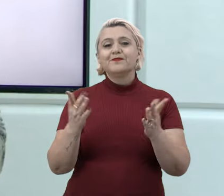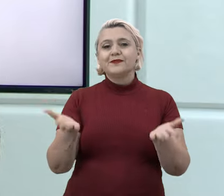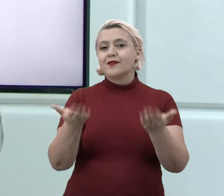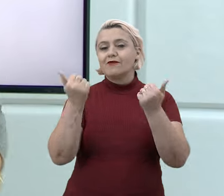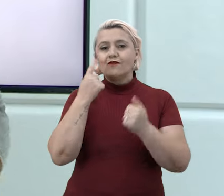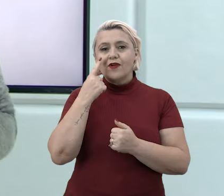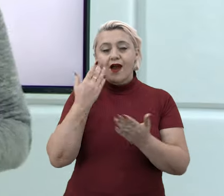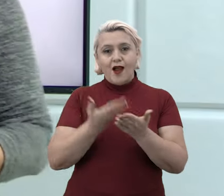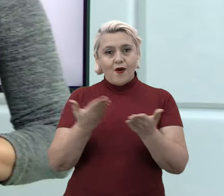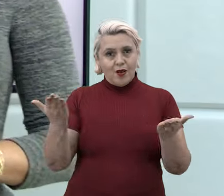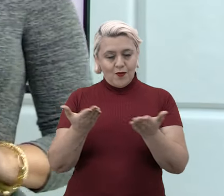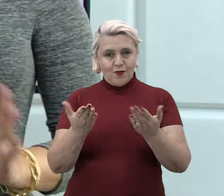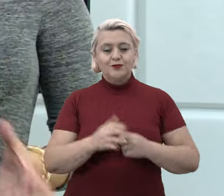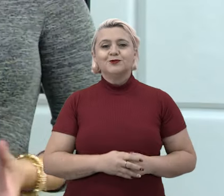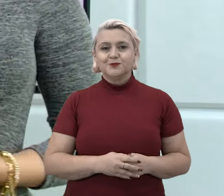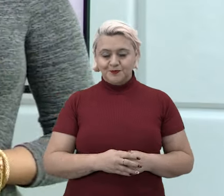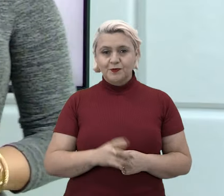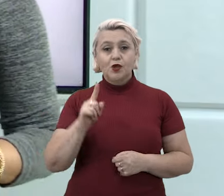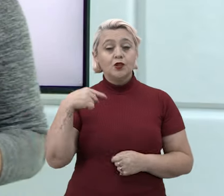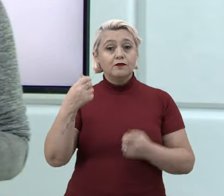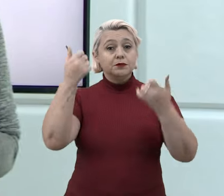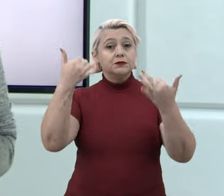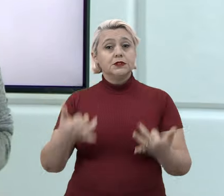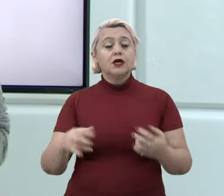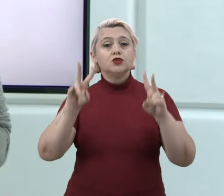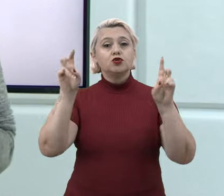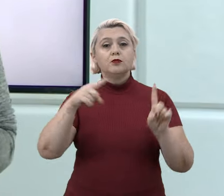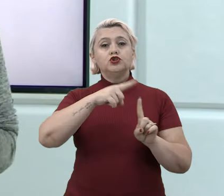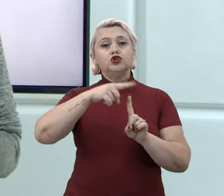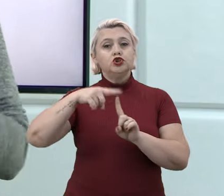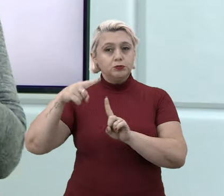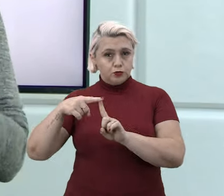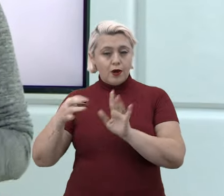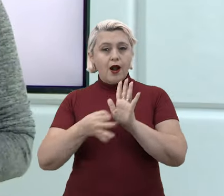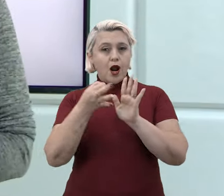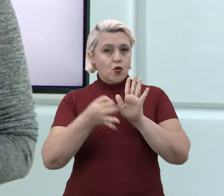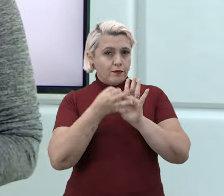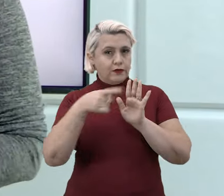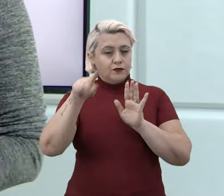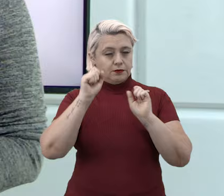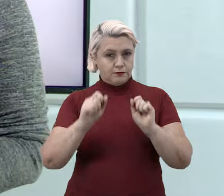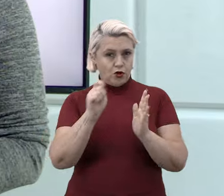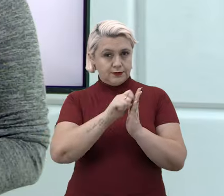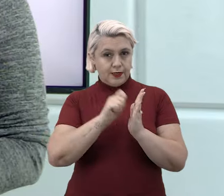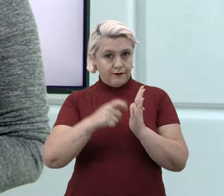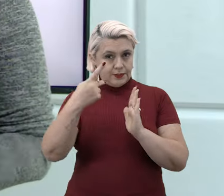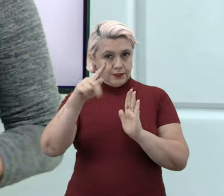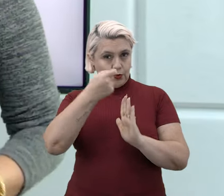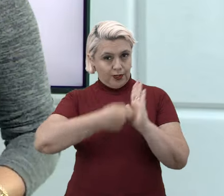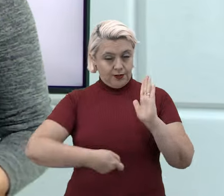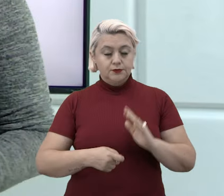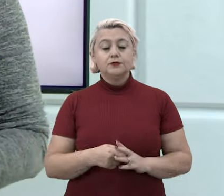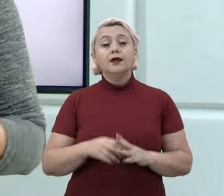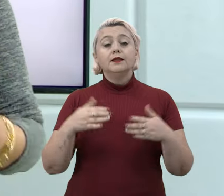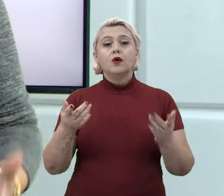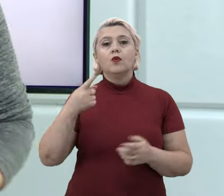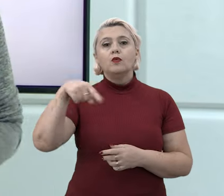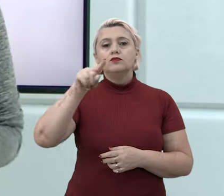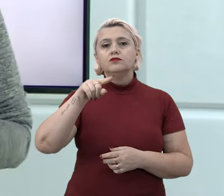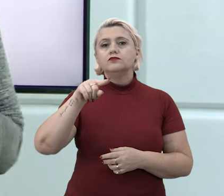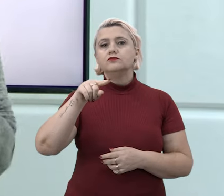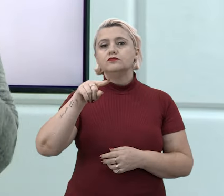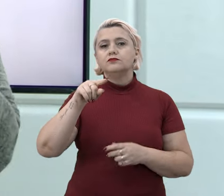Nessa aula de hoje, o a gente vai ver? Nós vamos falar dos tipos de argumento que você pode usar no seu texto. Então, quando